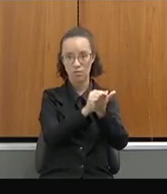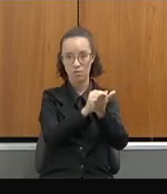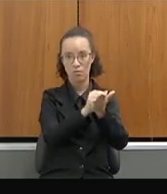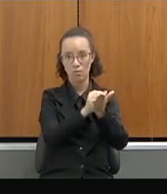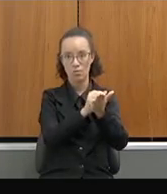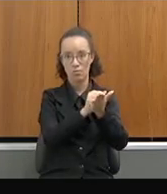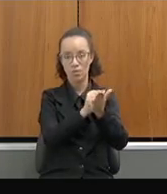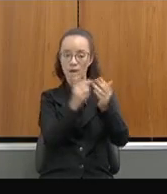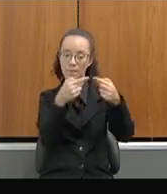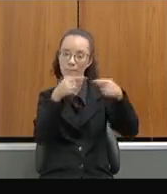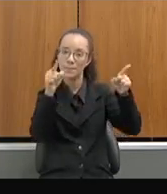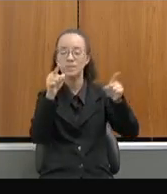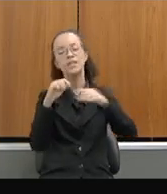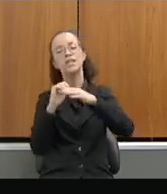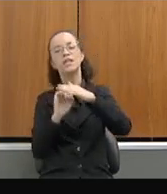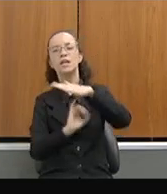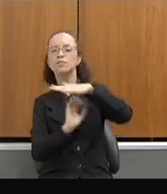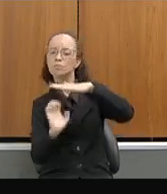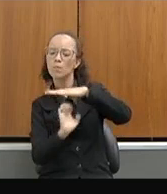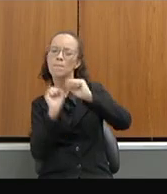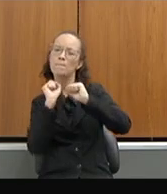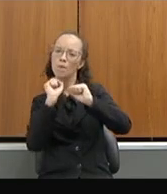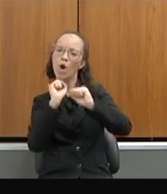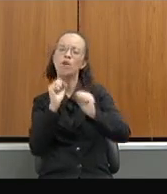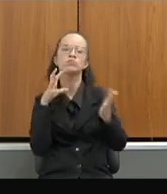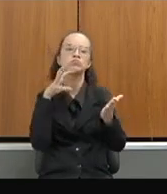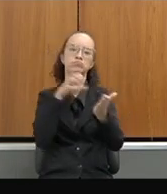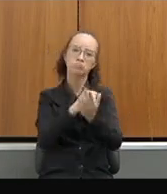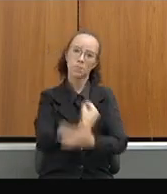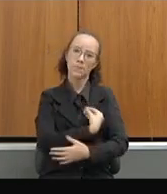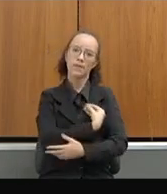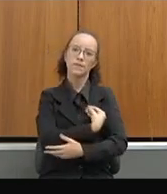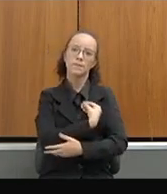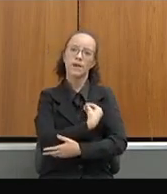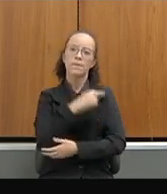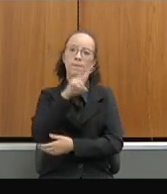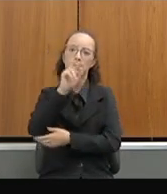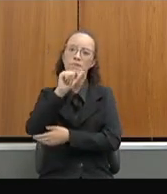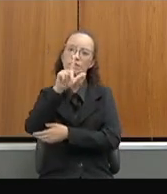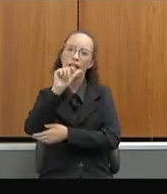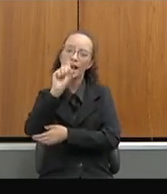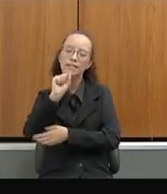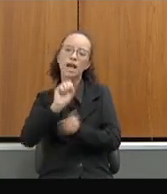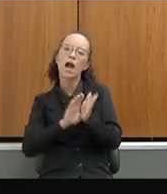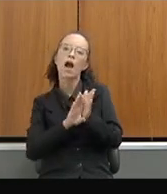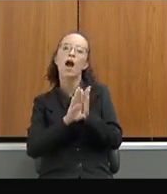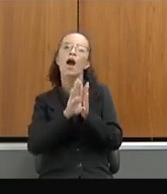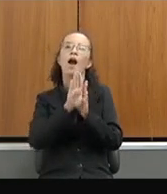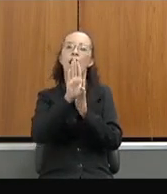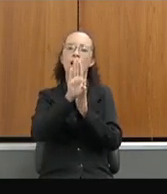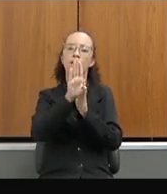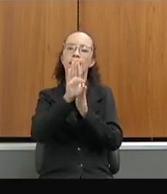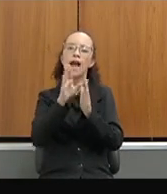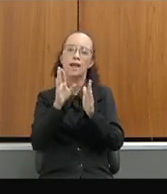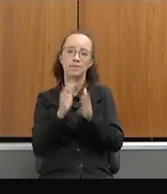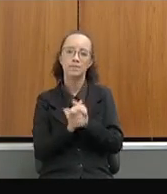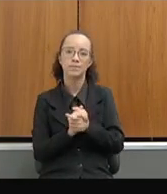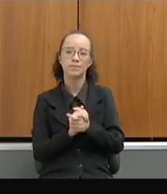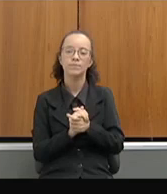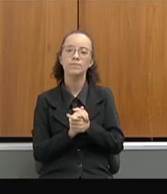posto, que as instituições possam se credenciar para que tenhamos ainda mais ofertas de vagas em nosso Estado de forma bem